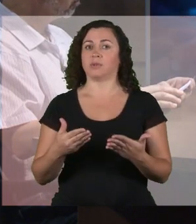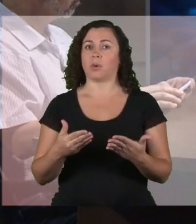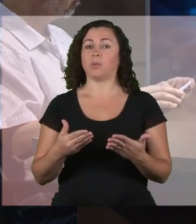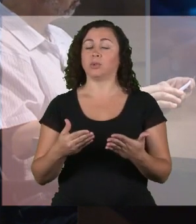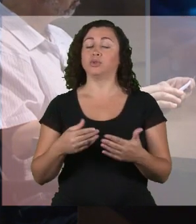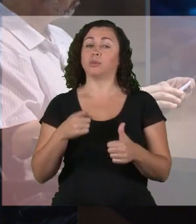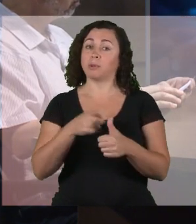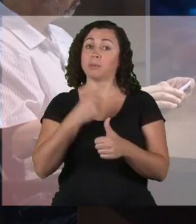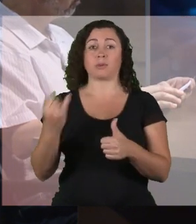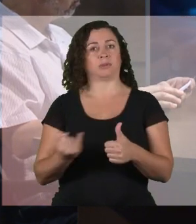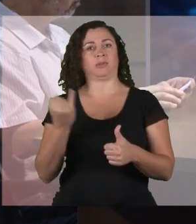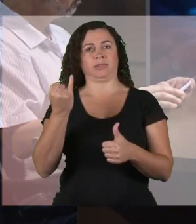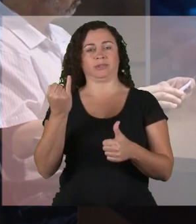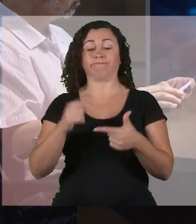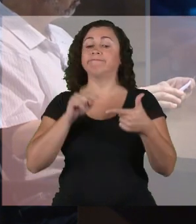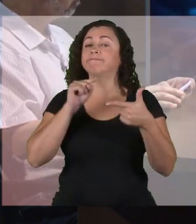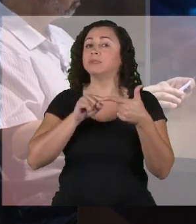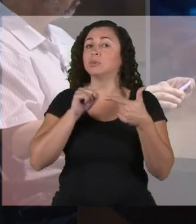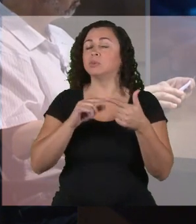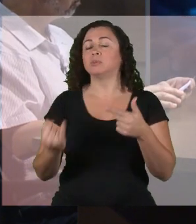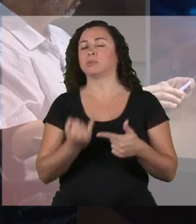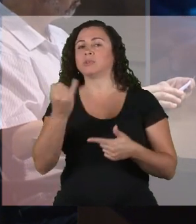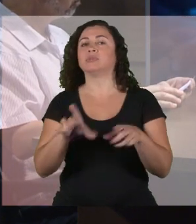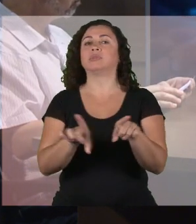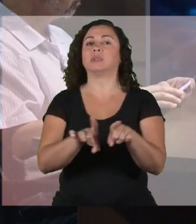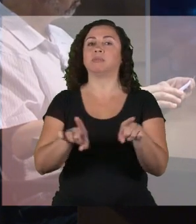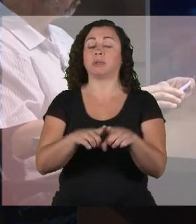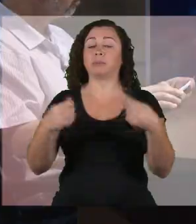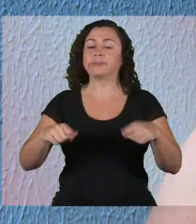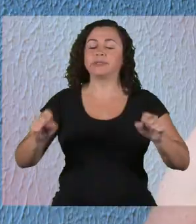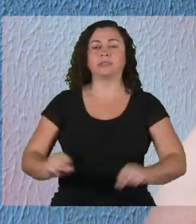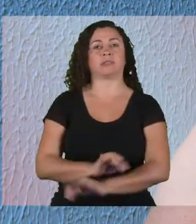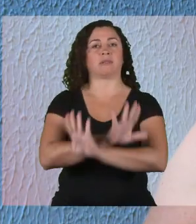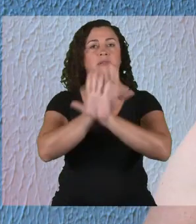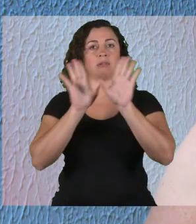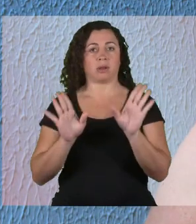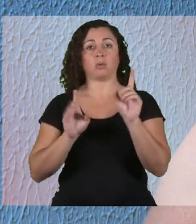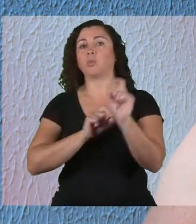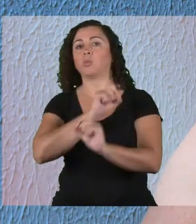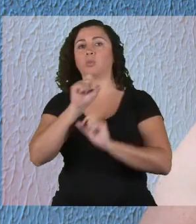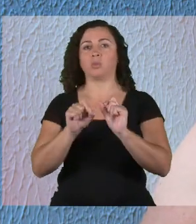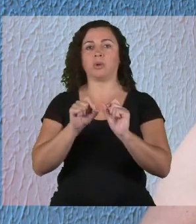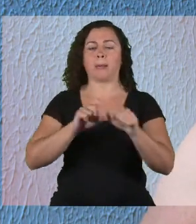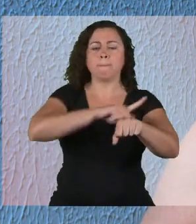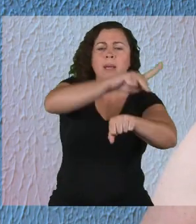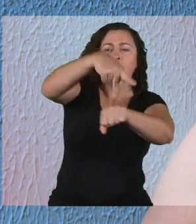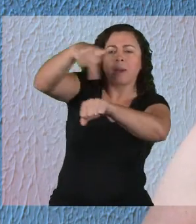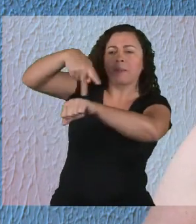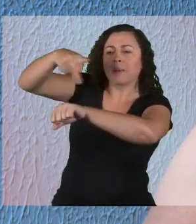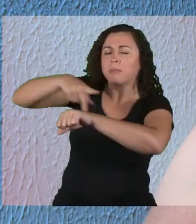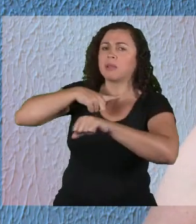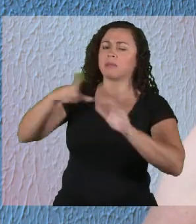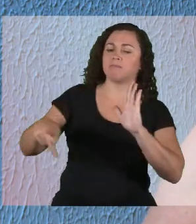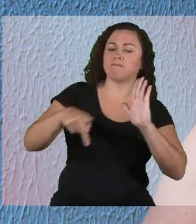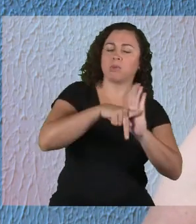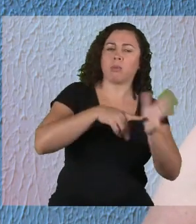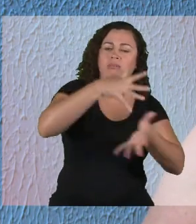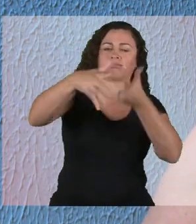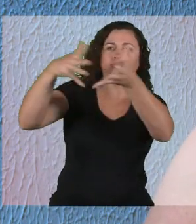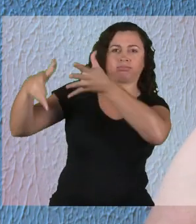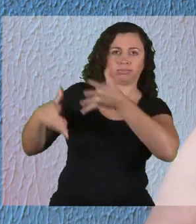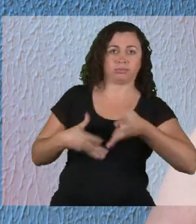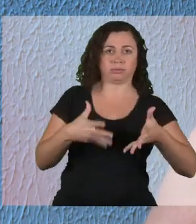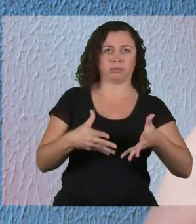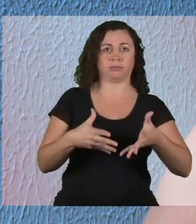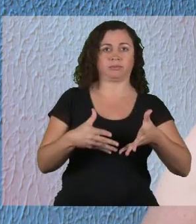a primeira coisa, a segunda coisa, eu acho que devemos esclarecer, é que cada país tem a sua língua de sinais.